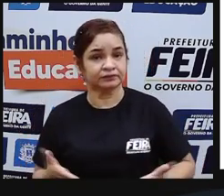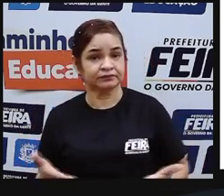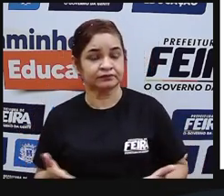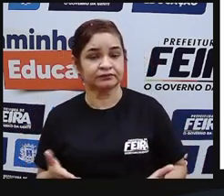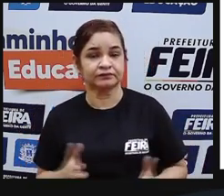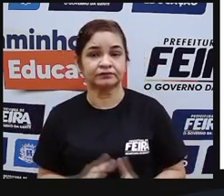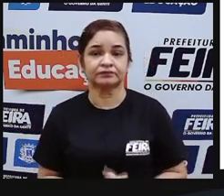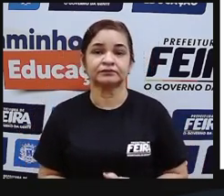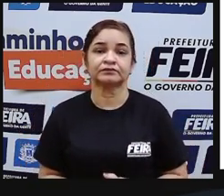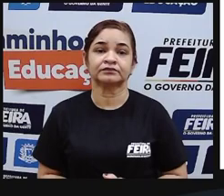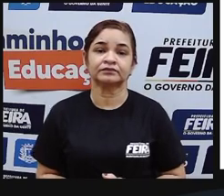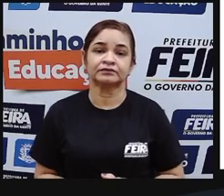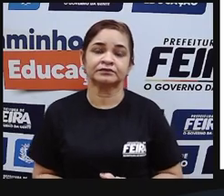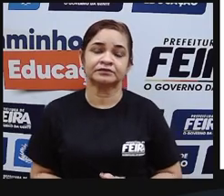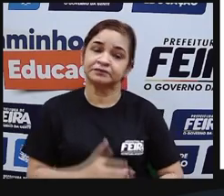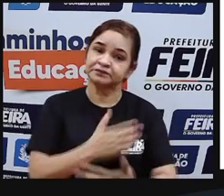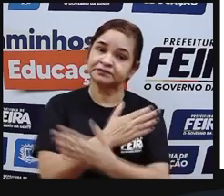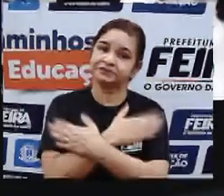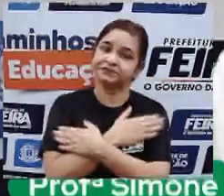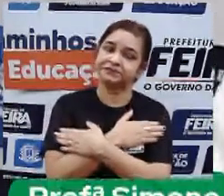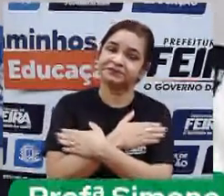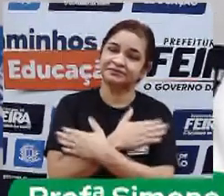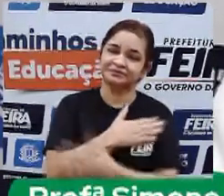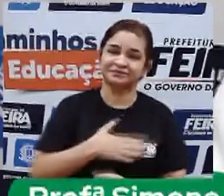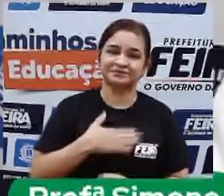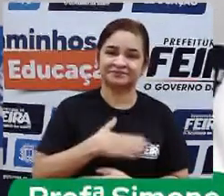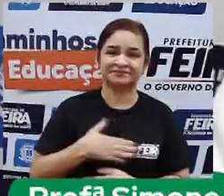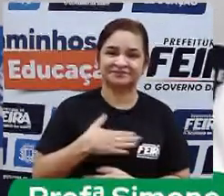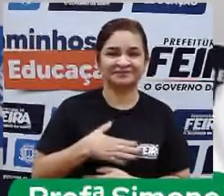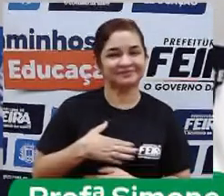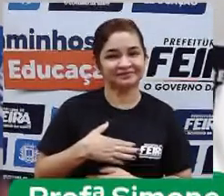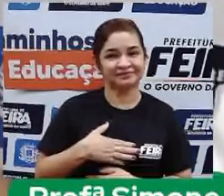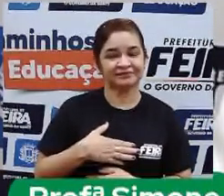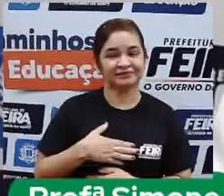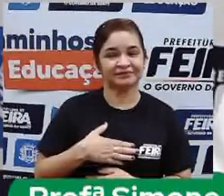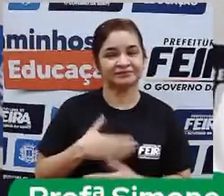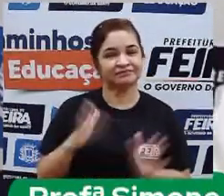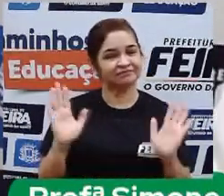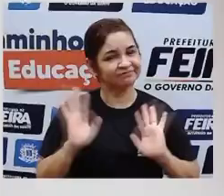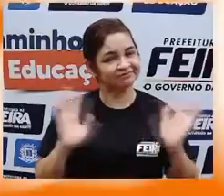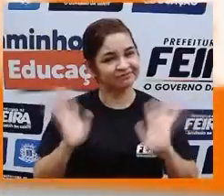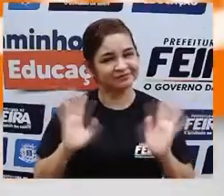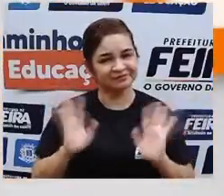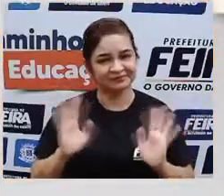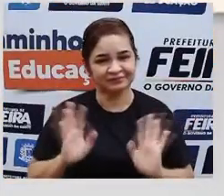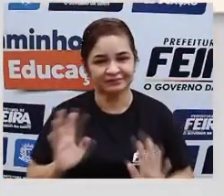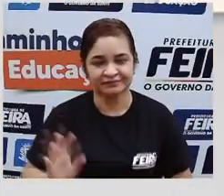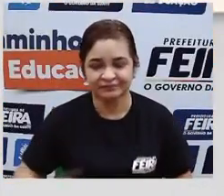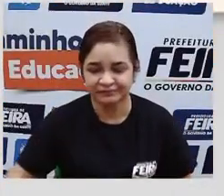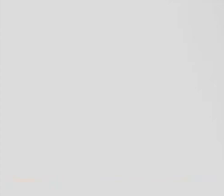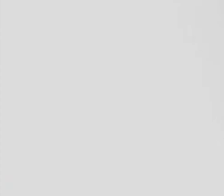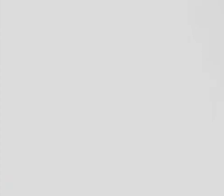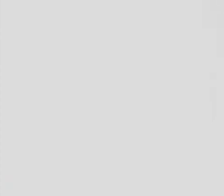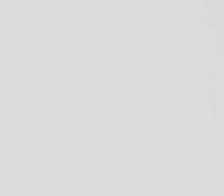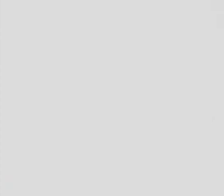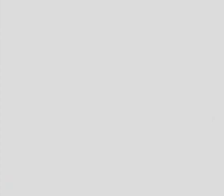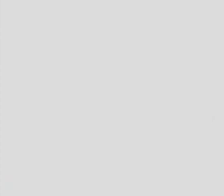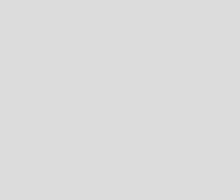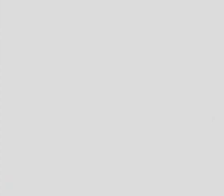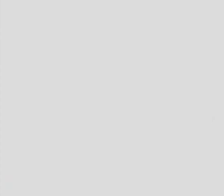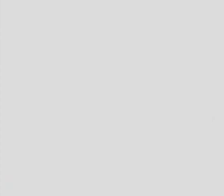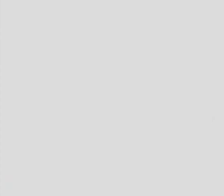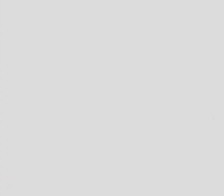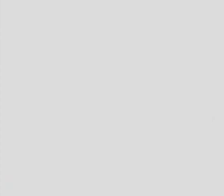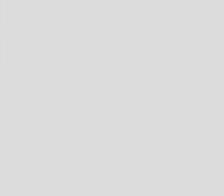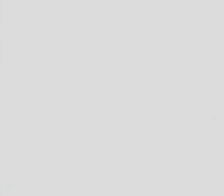hoje um forte abraço espero que vocês tenham gostado da aula e a gente se vê tchau tchau tchau